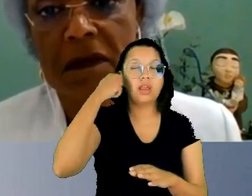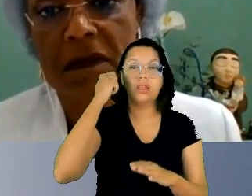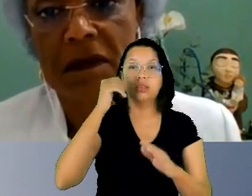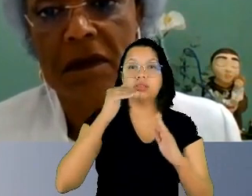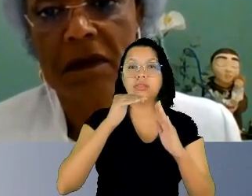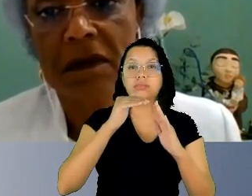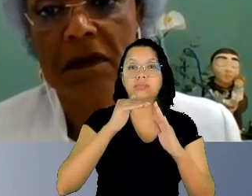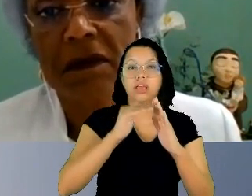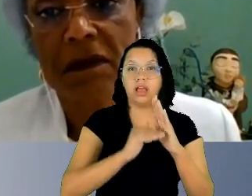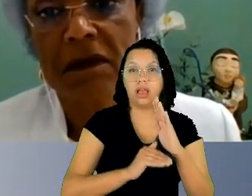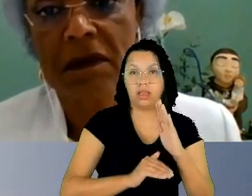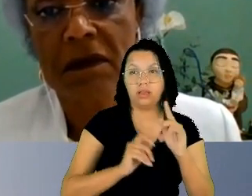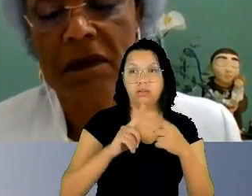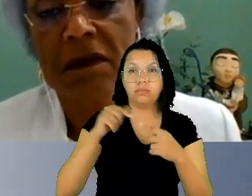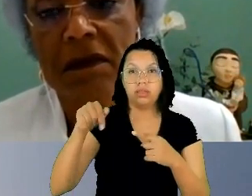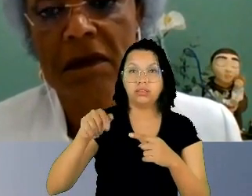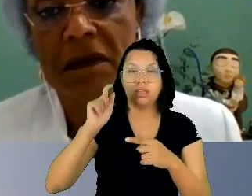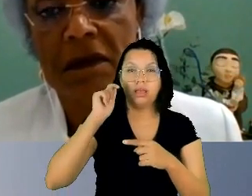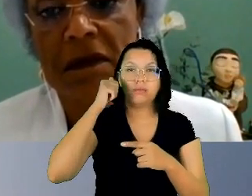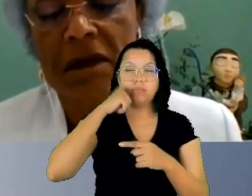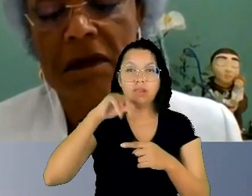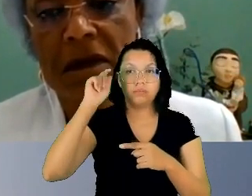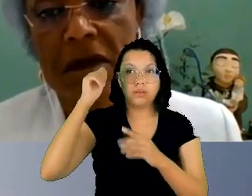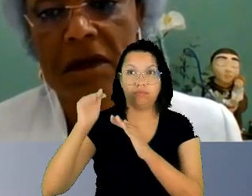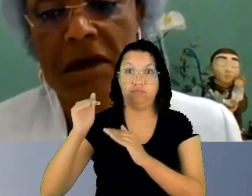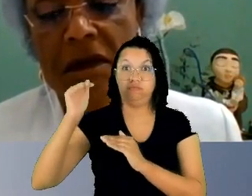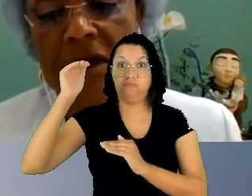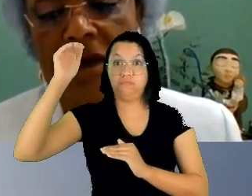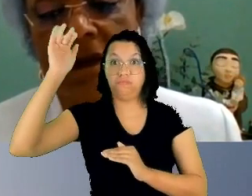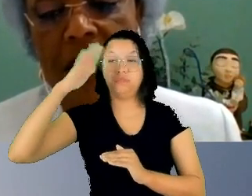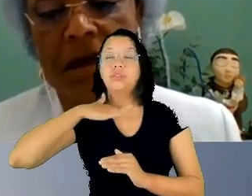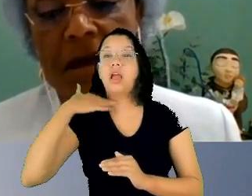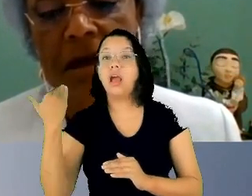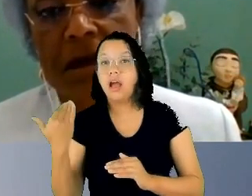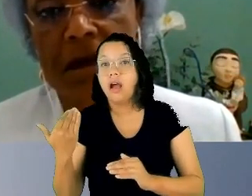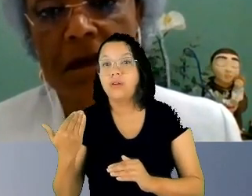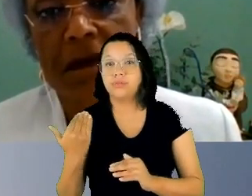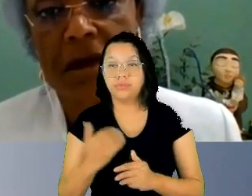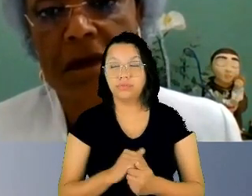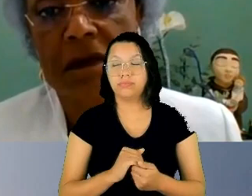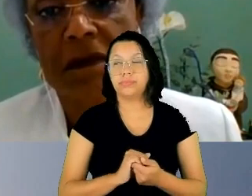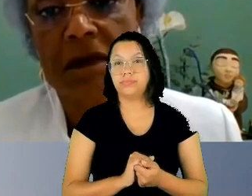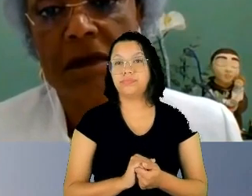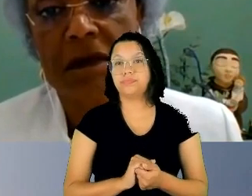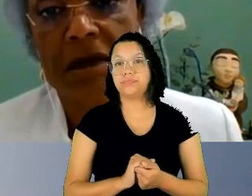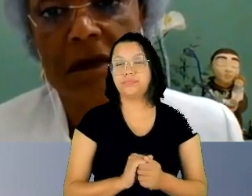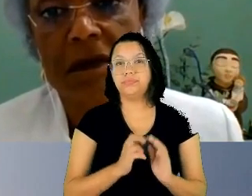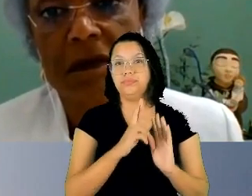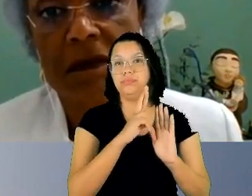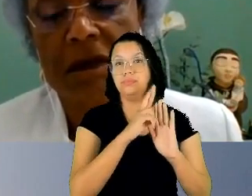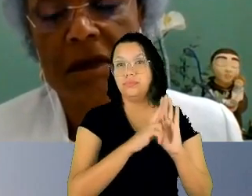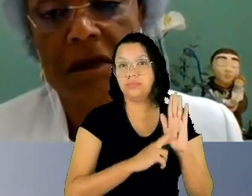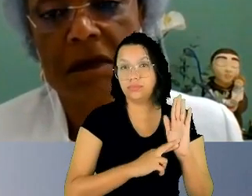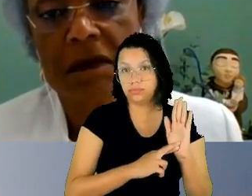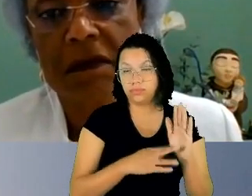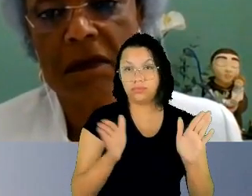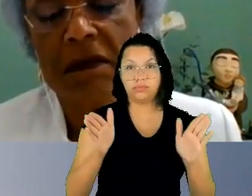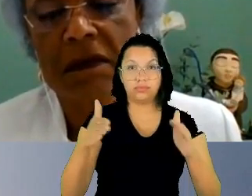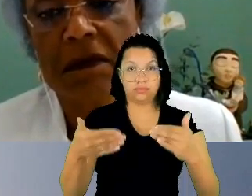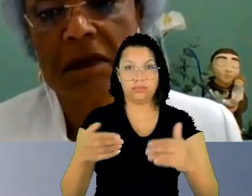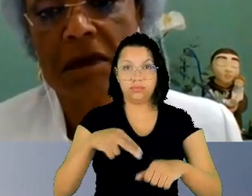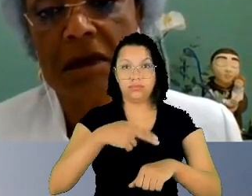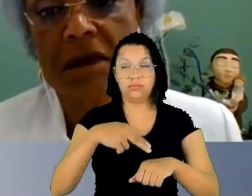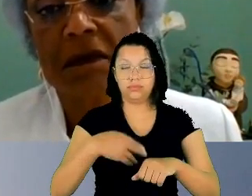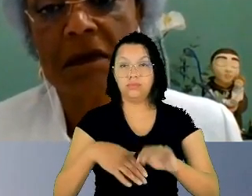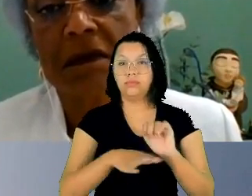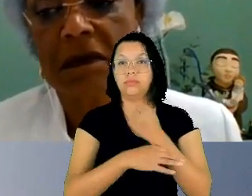interseccionalidade do que falava a professora Clara o relatório do Fórum Nacional de Segurança Pública de 2018 indicou 180